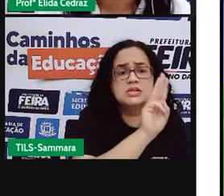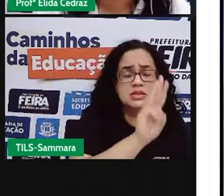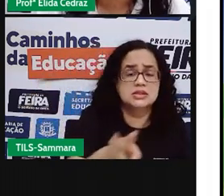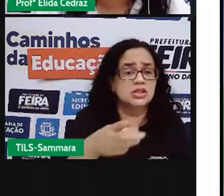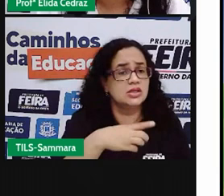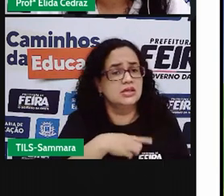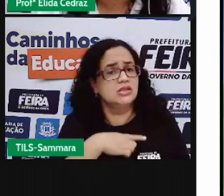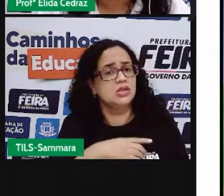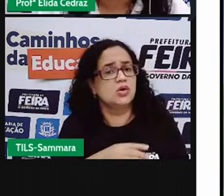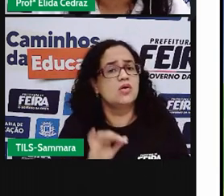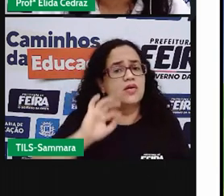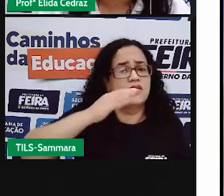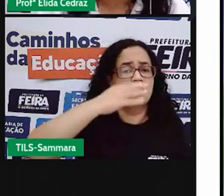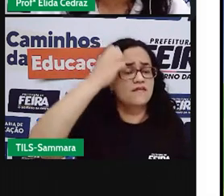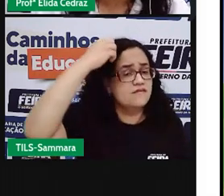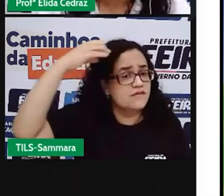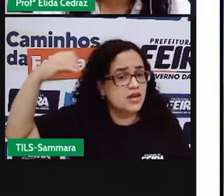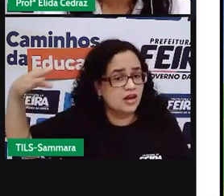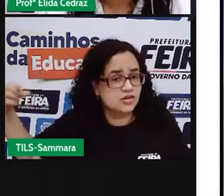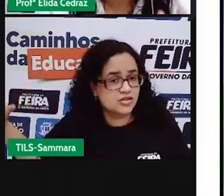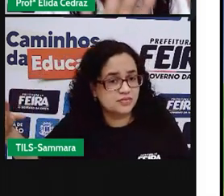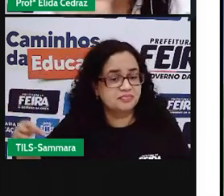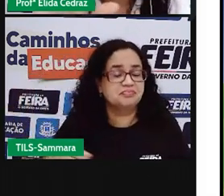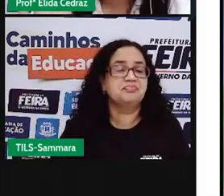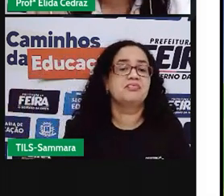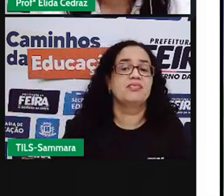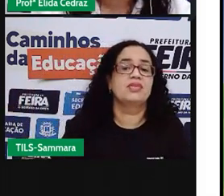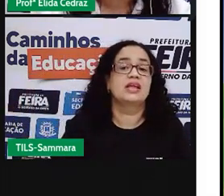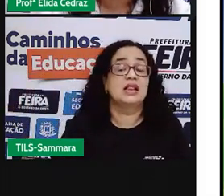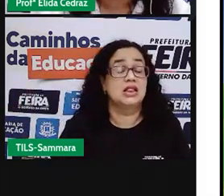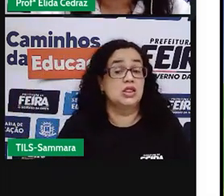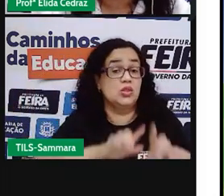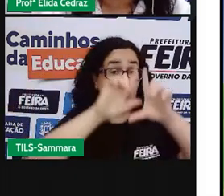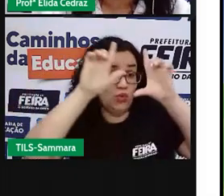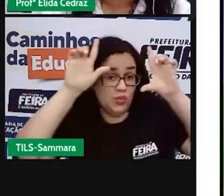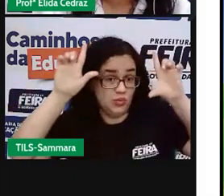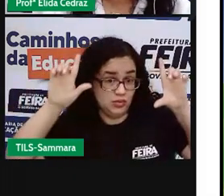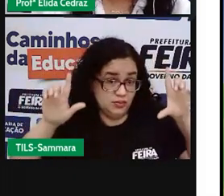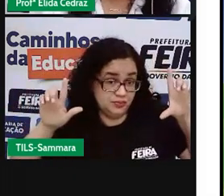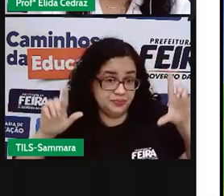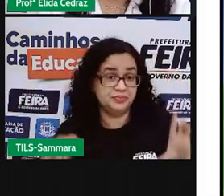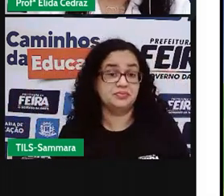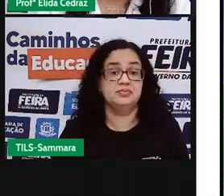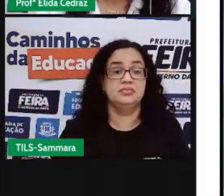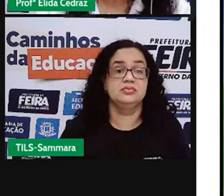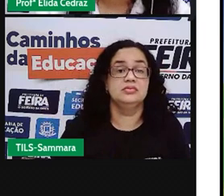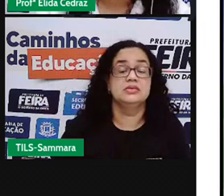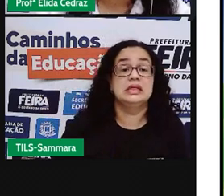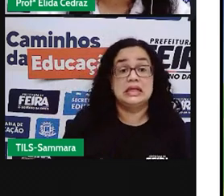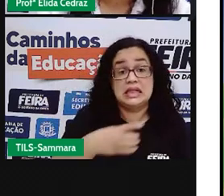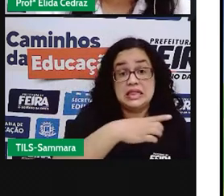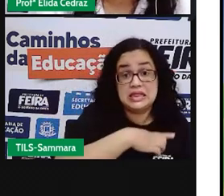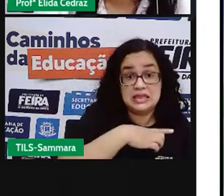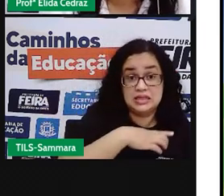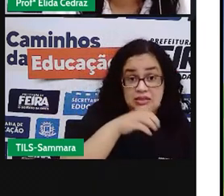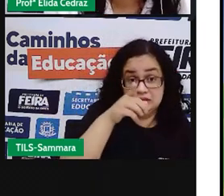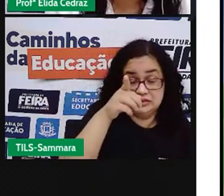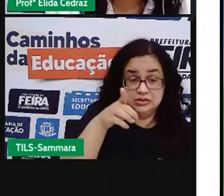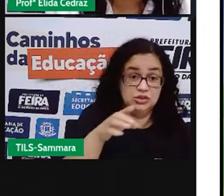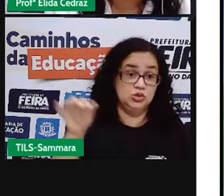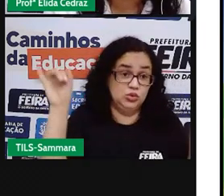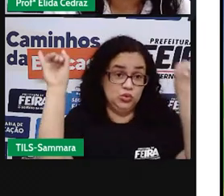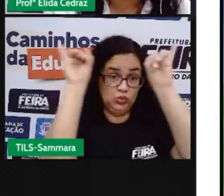uma viagem em família a Disney. No cartaz, no conflito, nós temos a